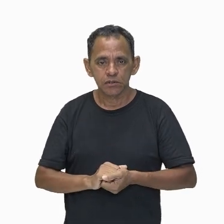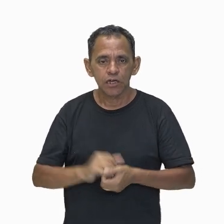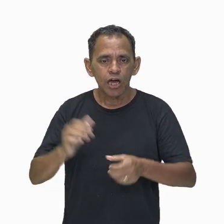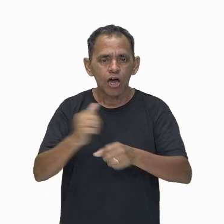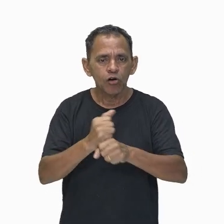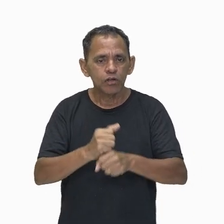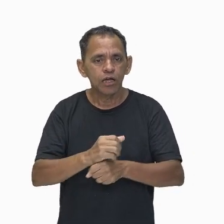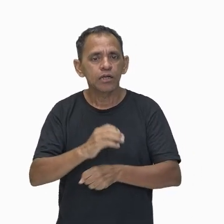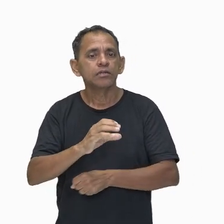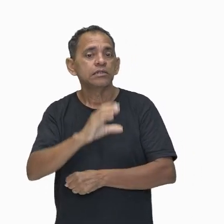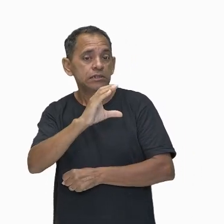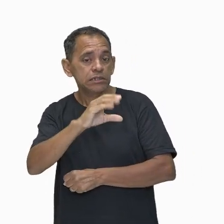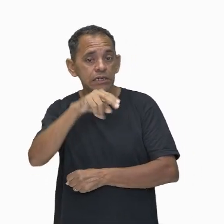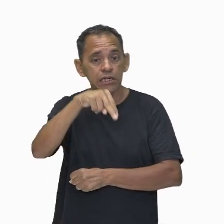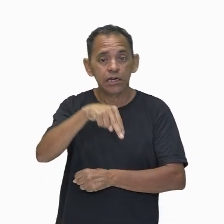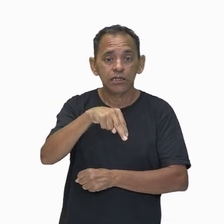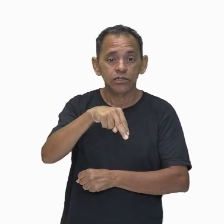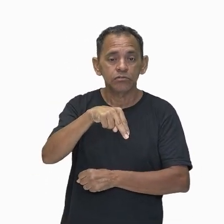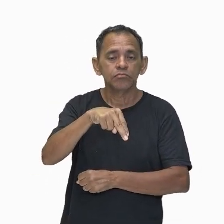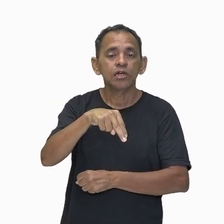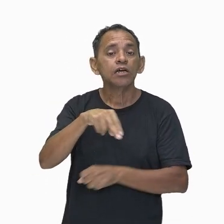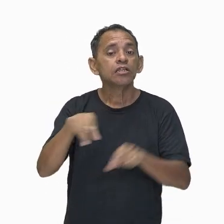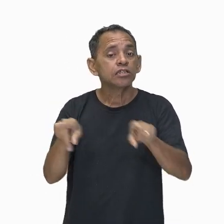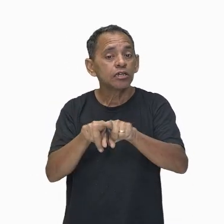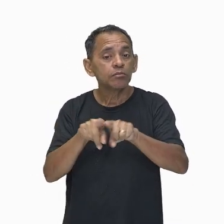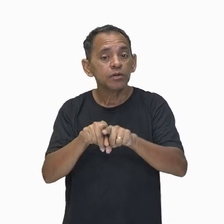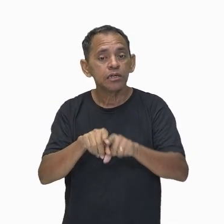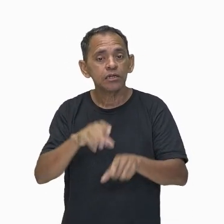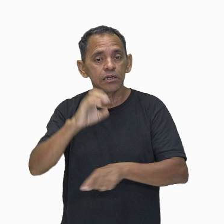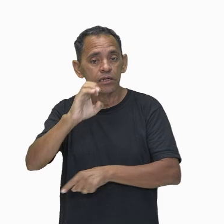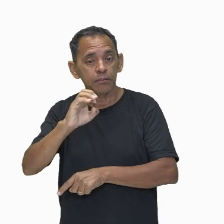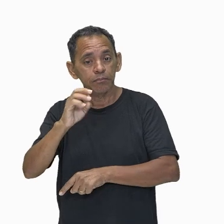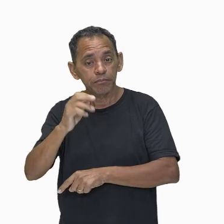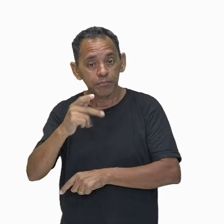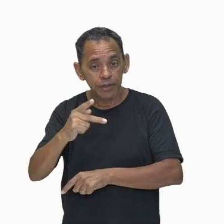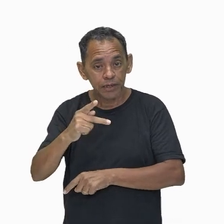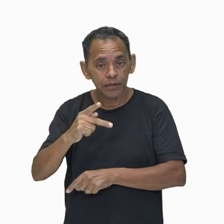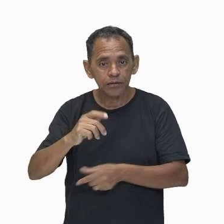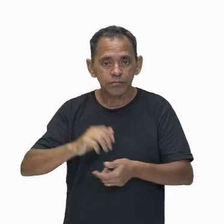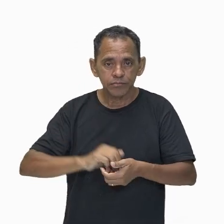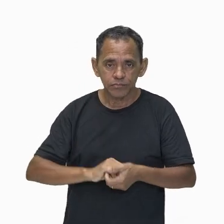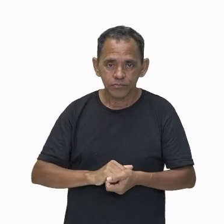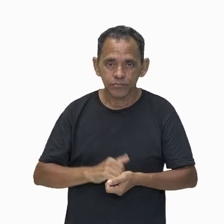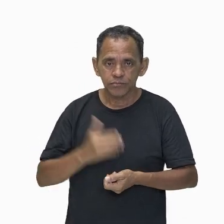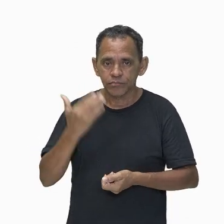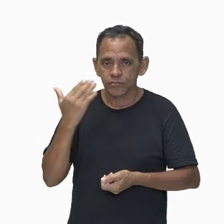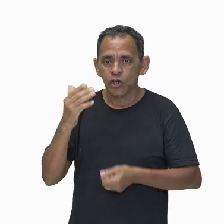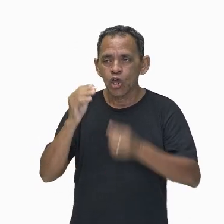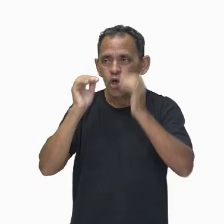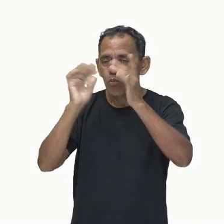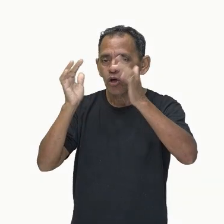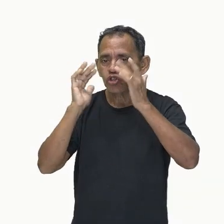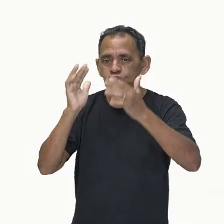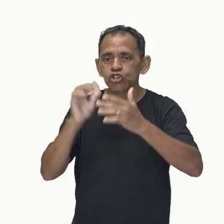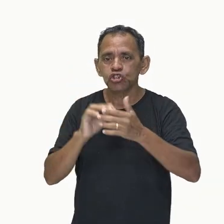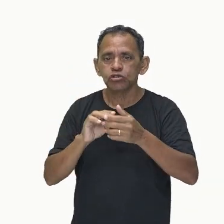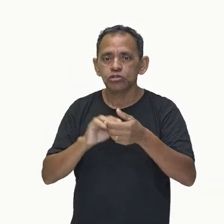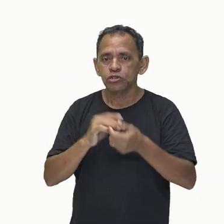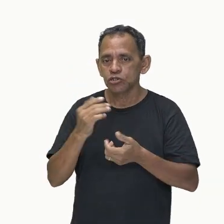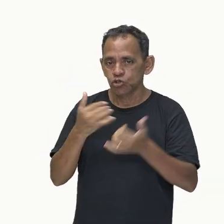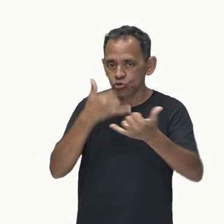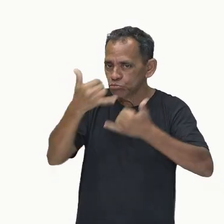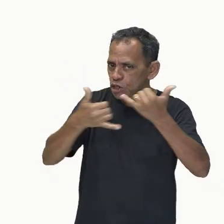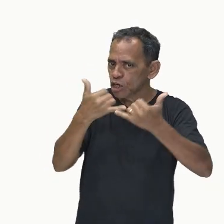E aí, vamos imaginar, então, a montanha-russa numa situação em que o carrinho está em alguns pontos, tá, pessoal?